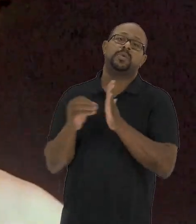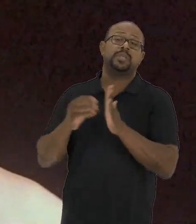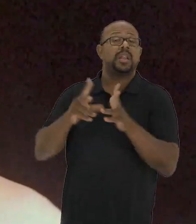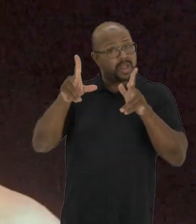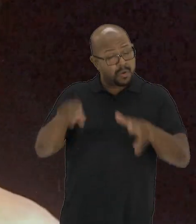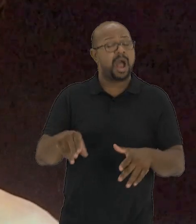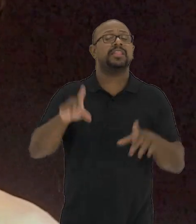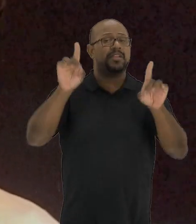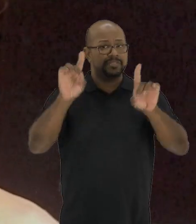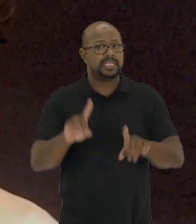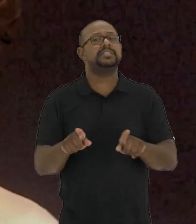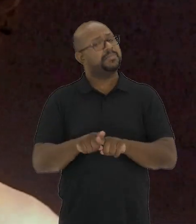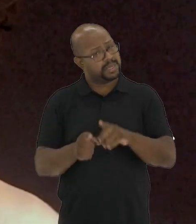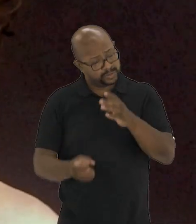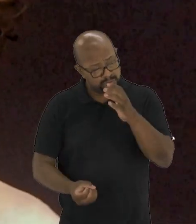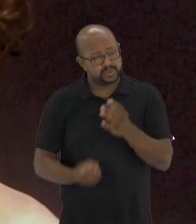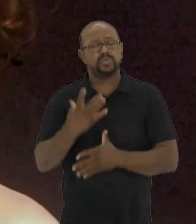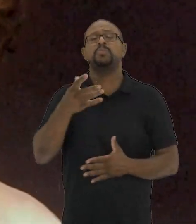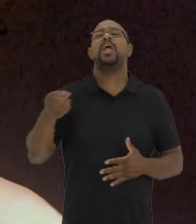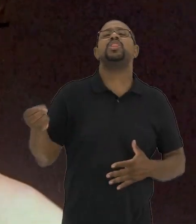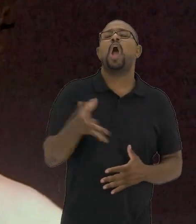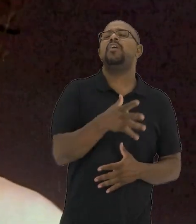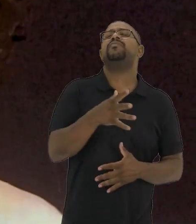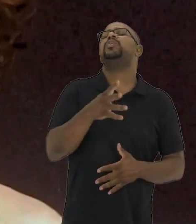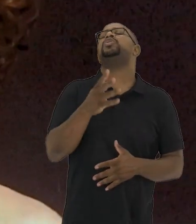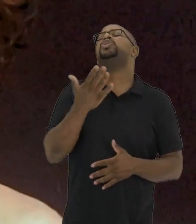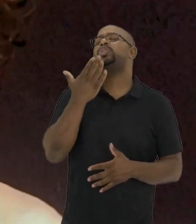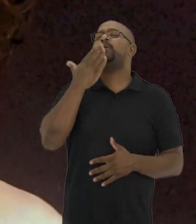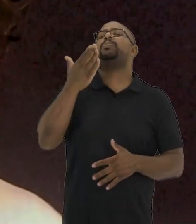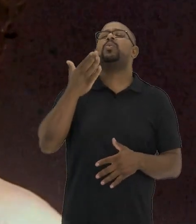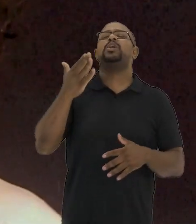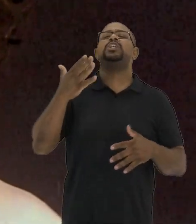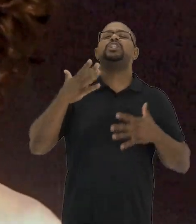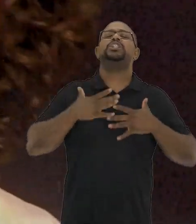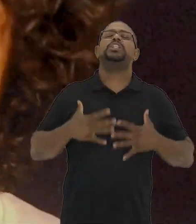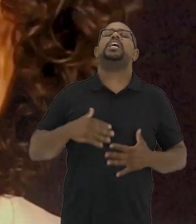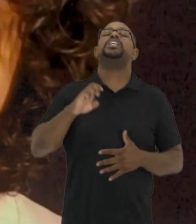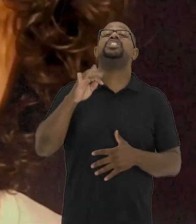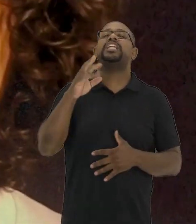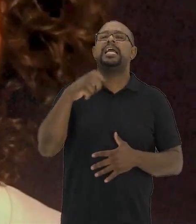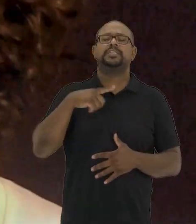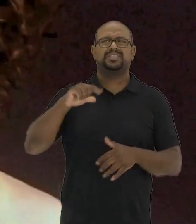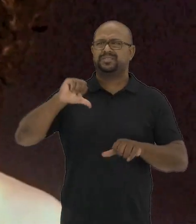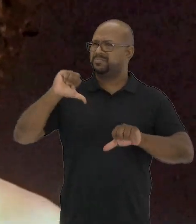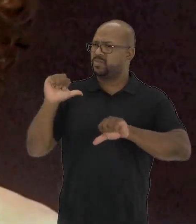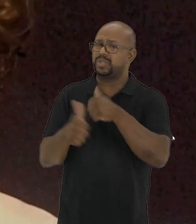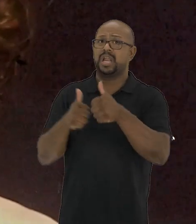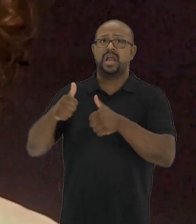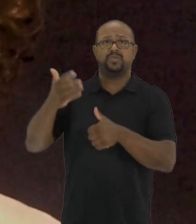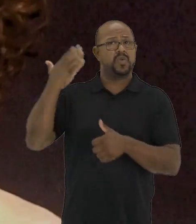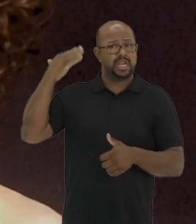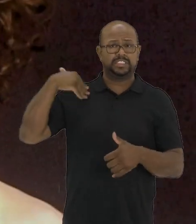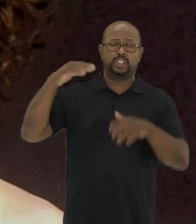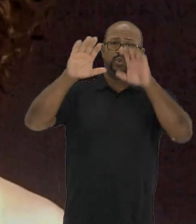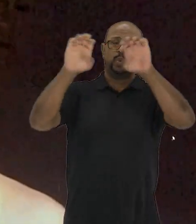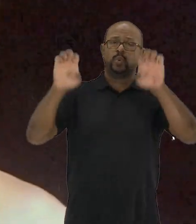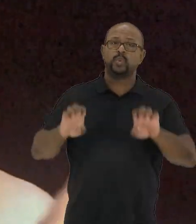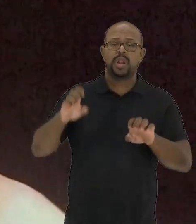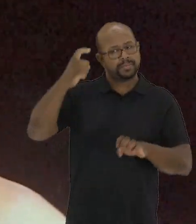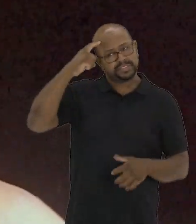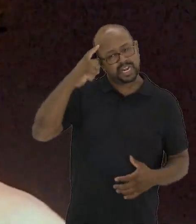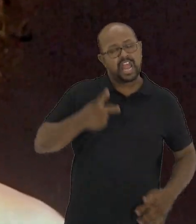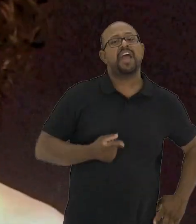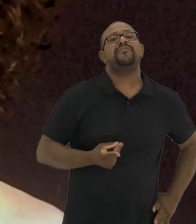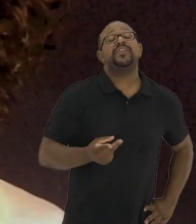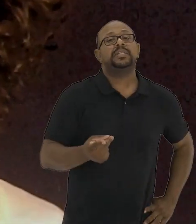modelos. Assim como a deficiência também surge com uma nova categoria estética de desconstrução, de desmoronamento de estruturas